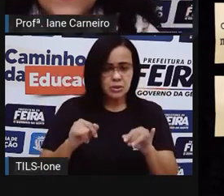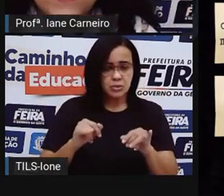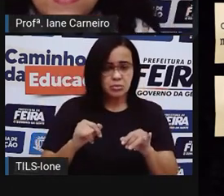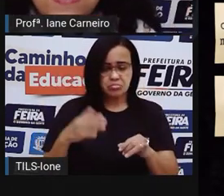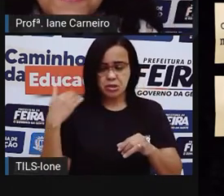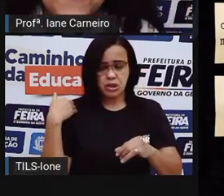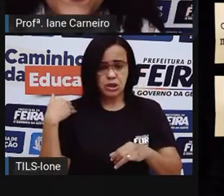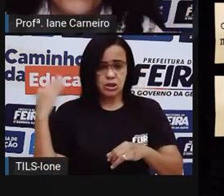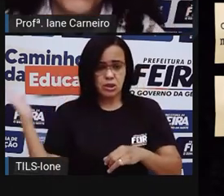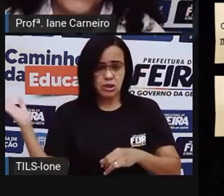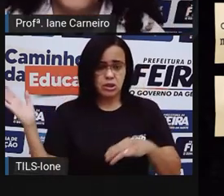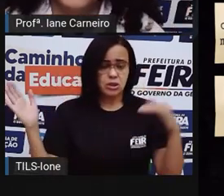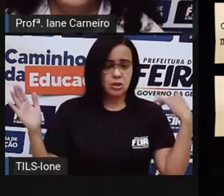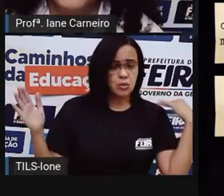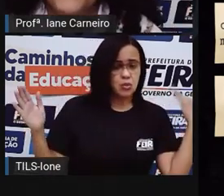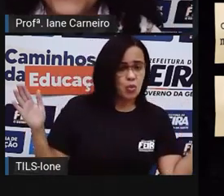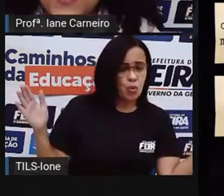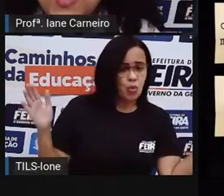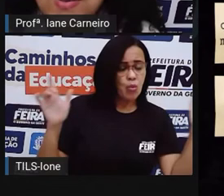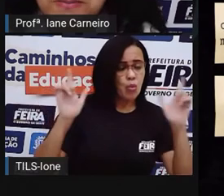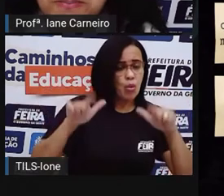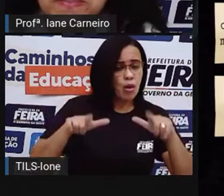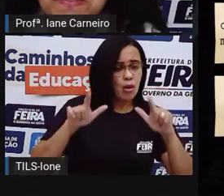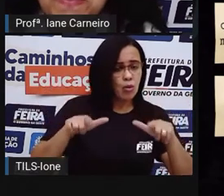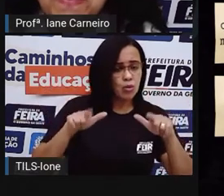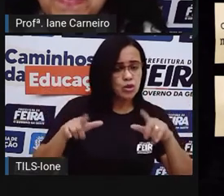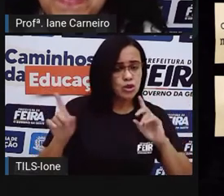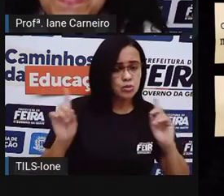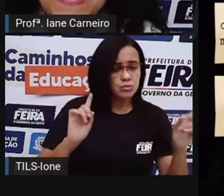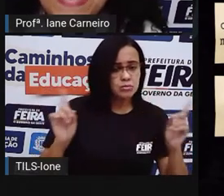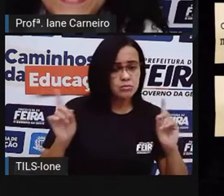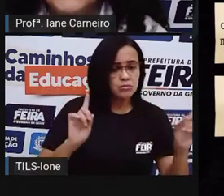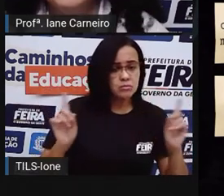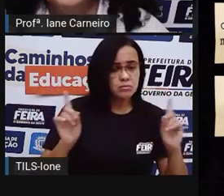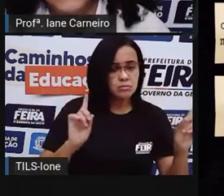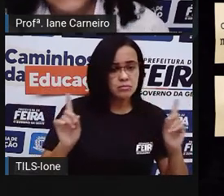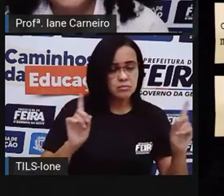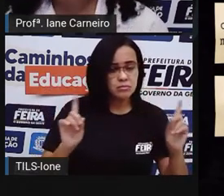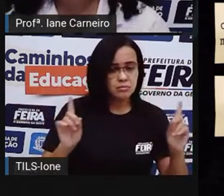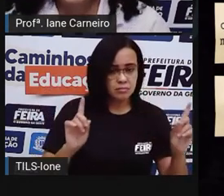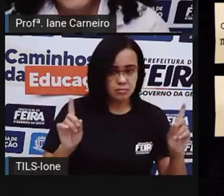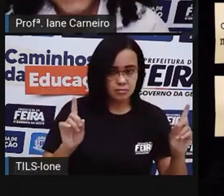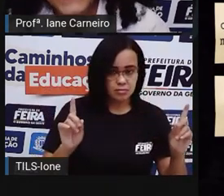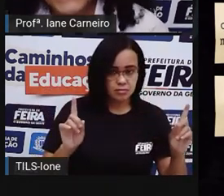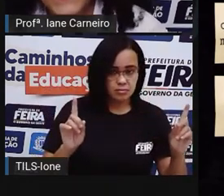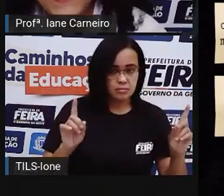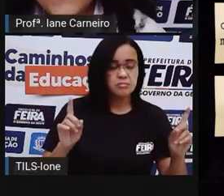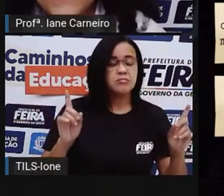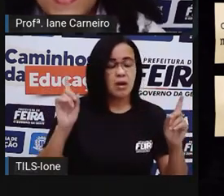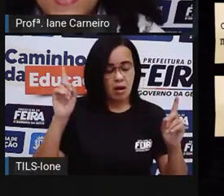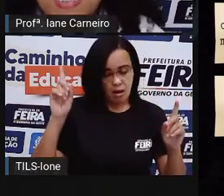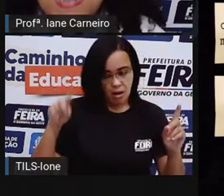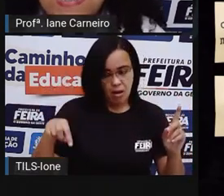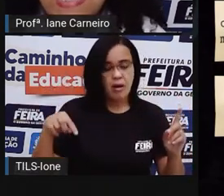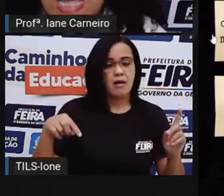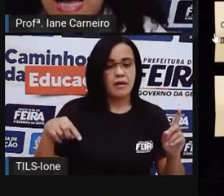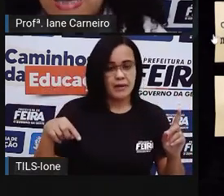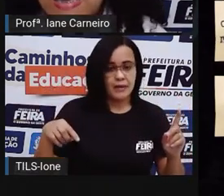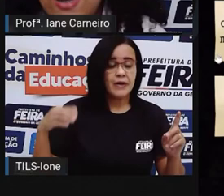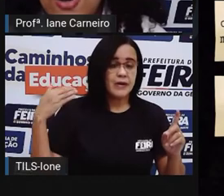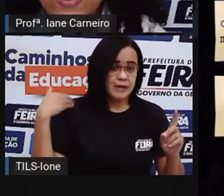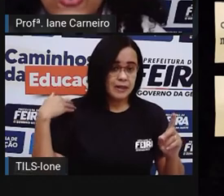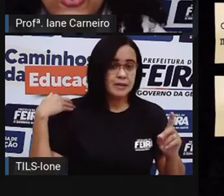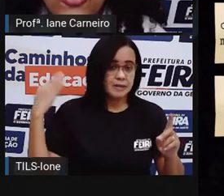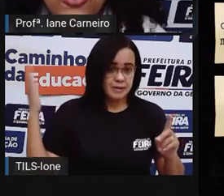crianças? O mural aí de avisos está à direita das crianças, né?